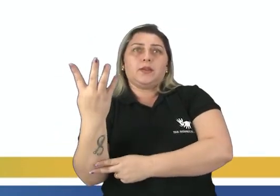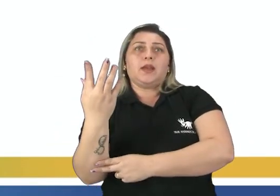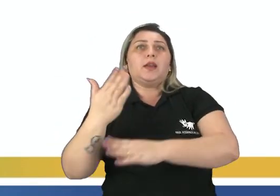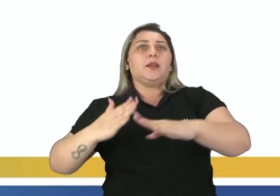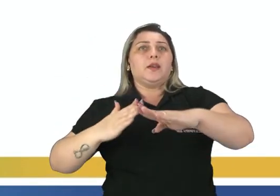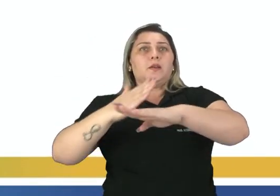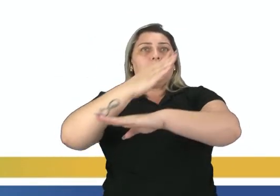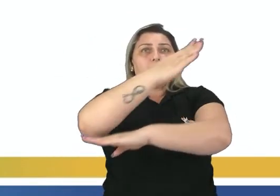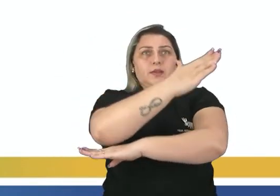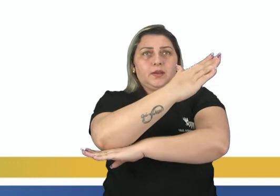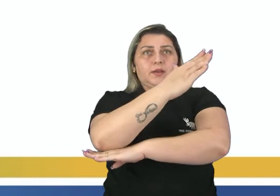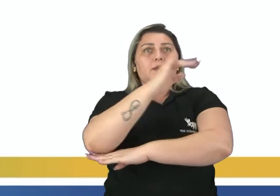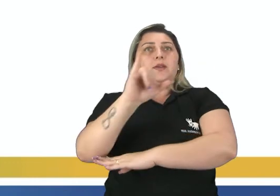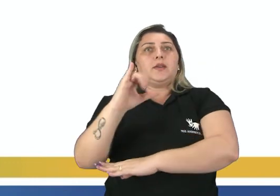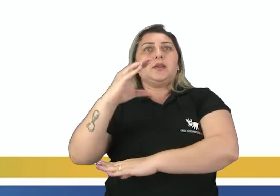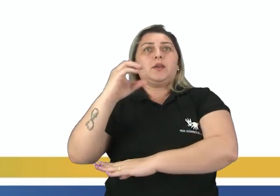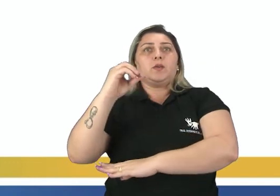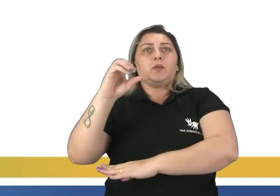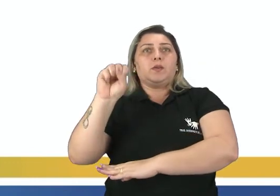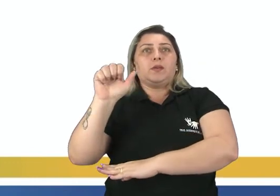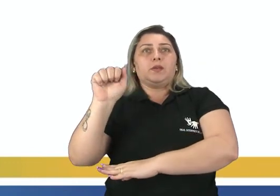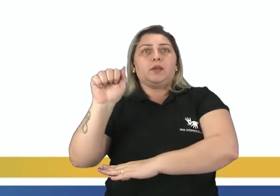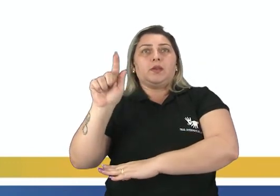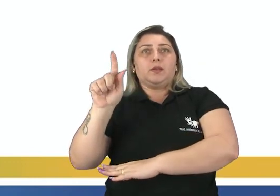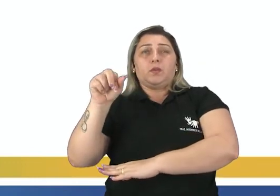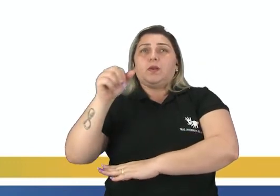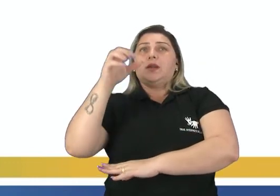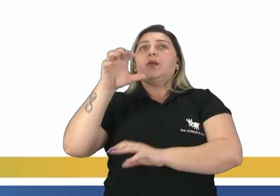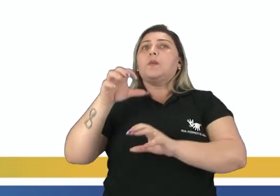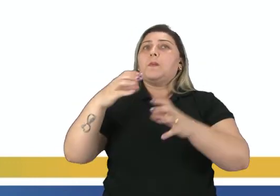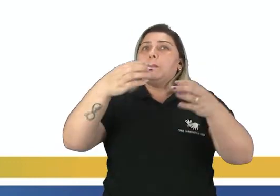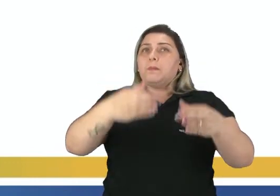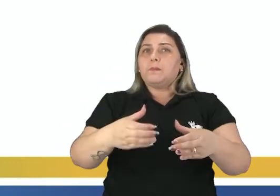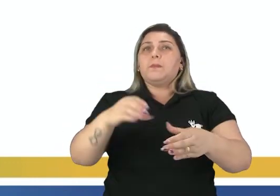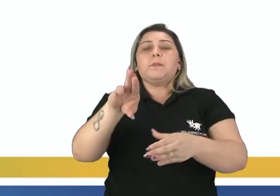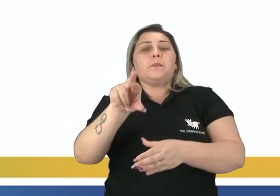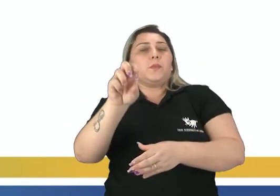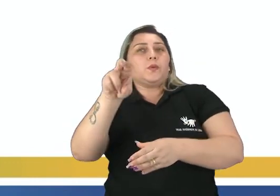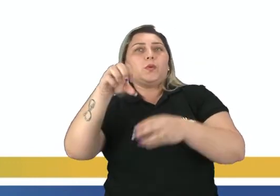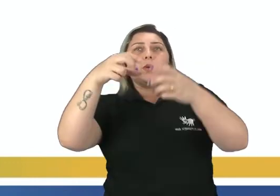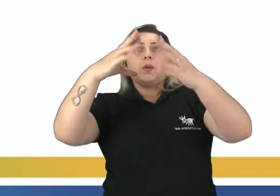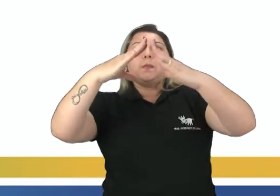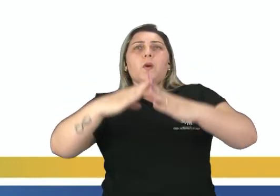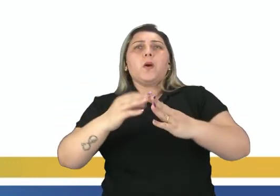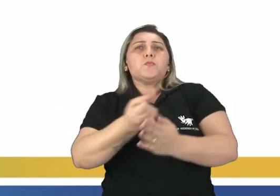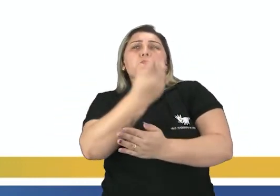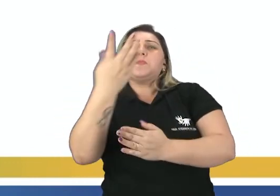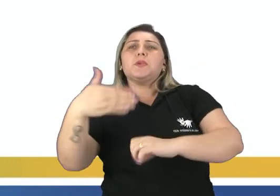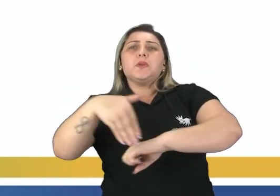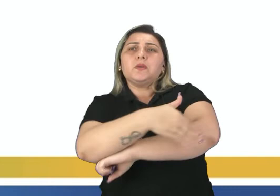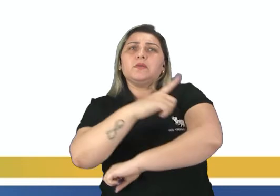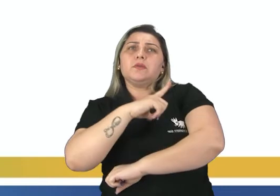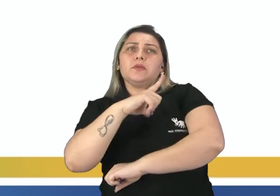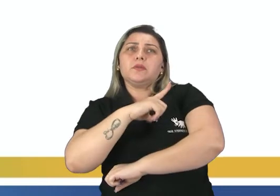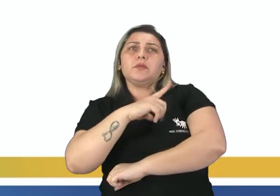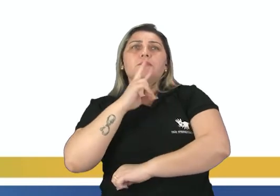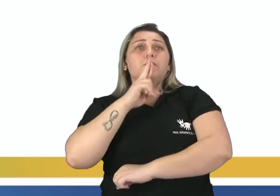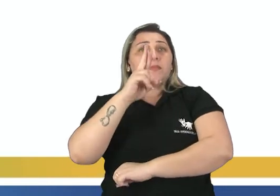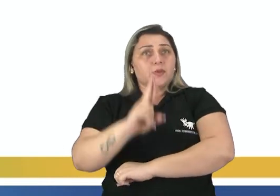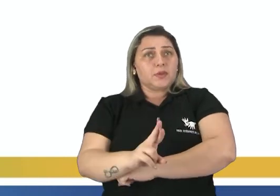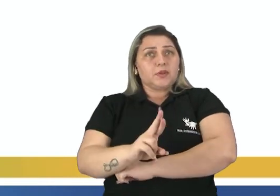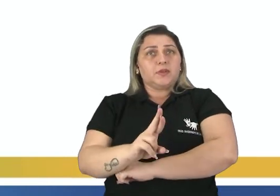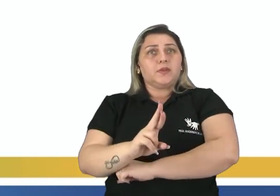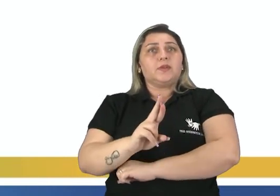à quantidade de diagonais de um icoságono. Assim, o bairro em que Bruno mora possui quantas ruas? Então o